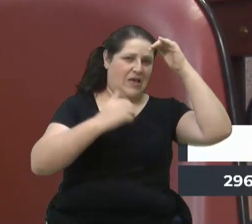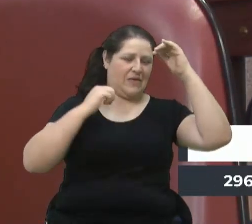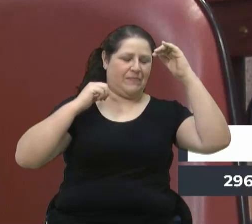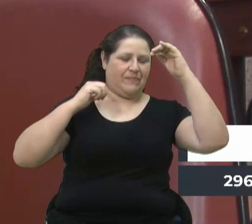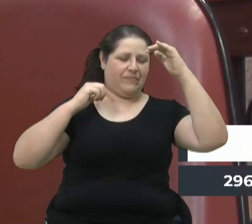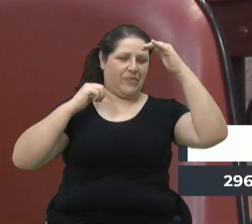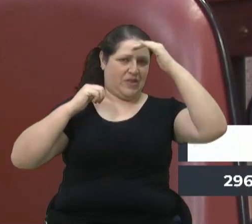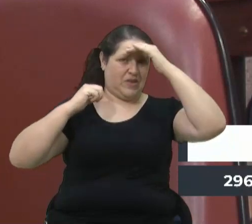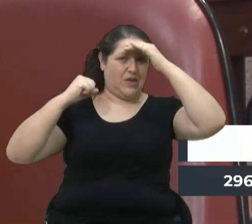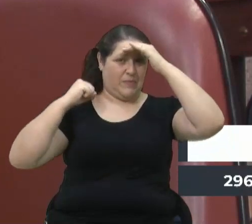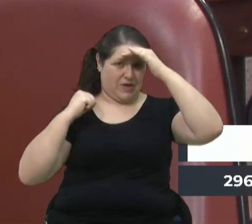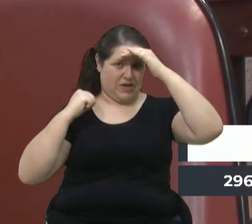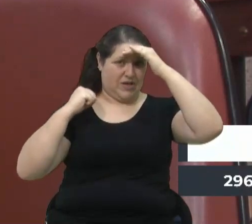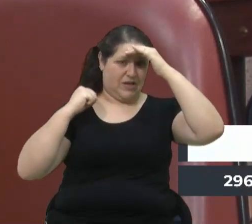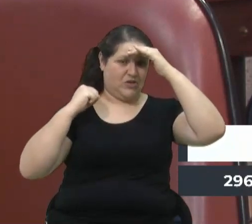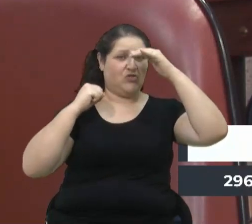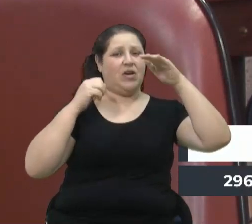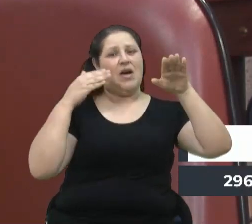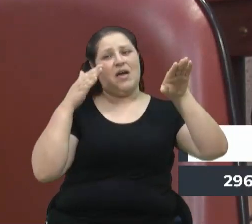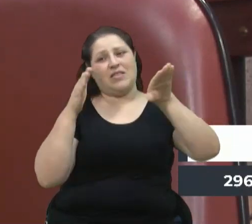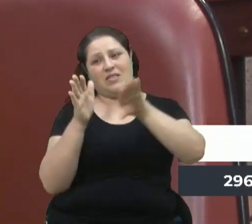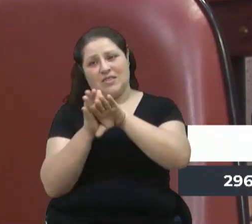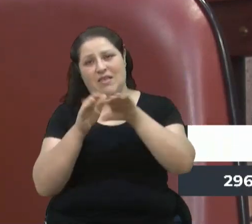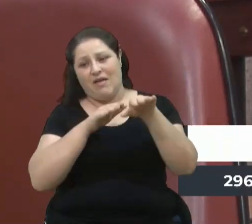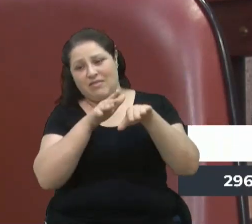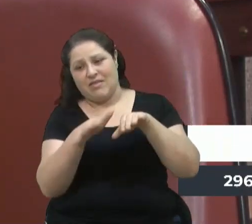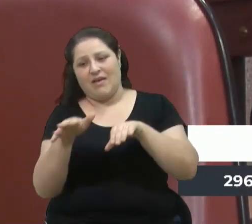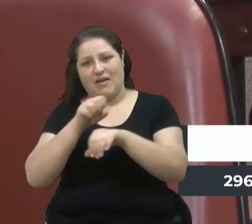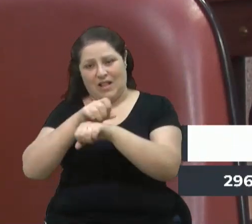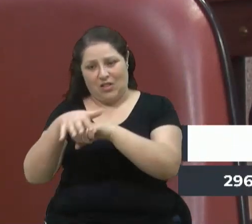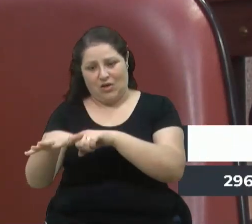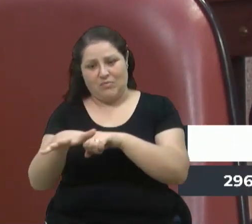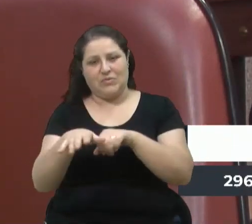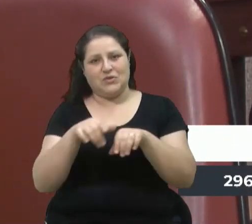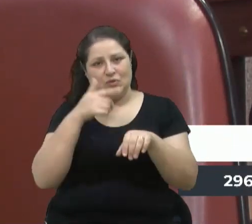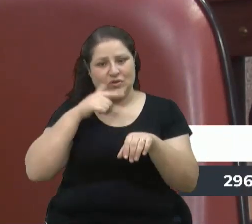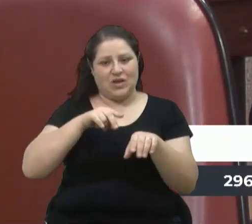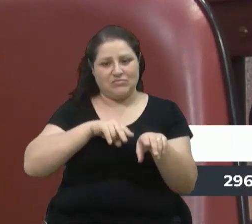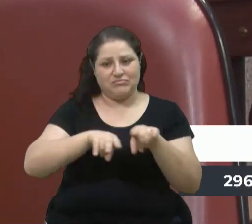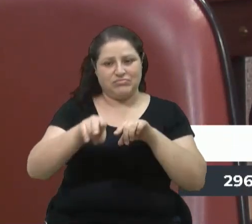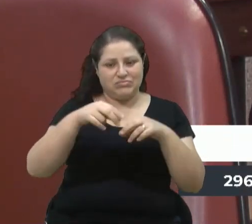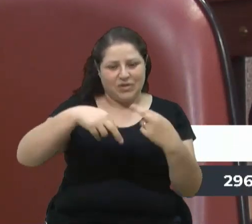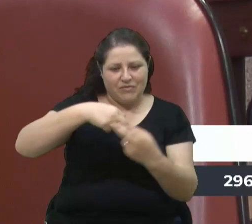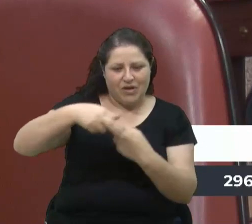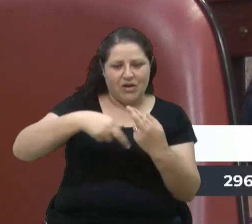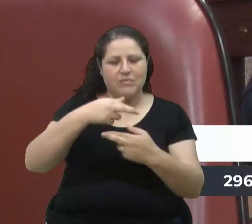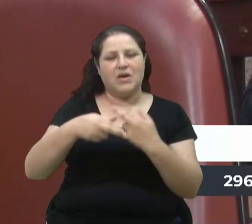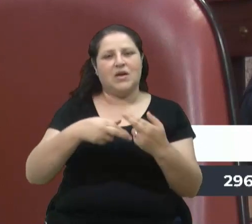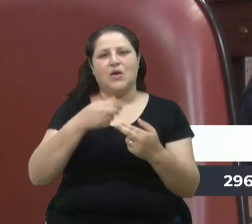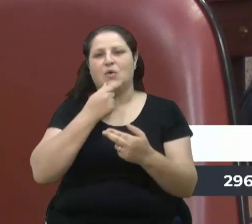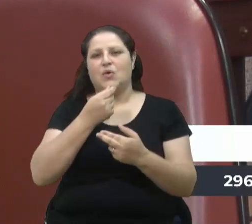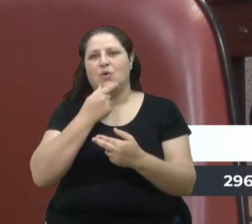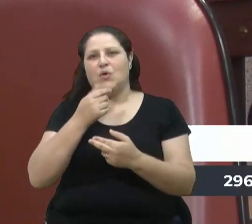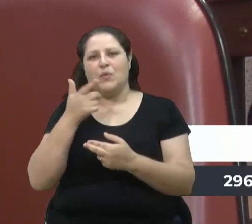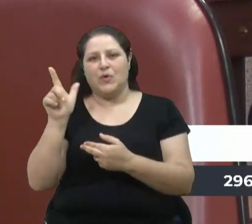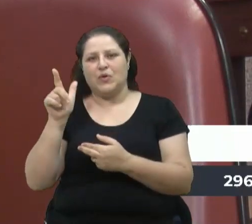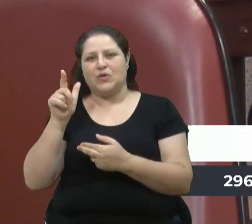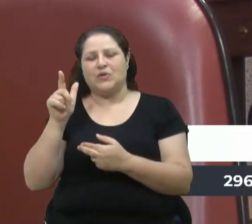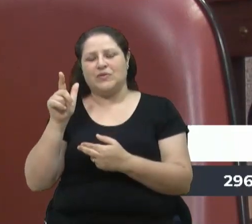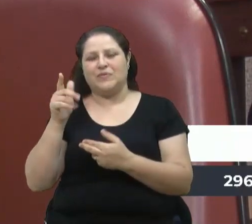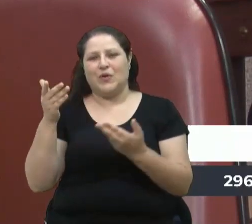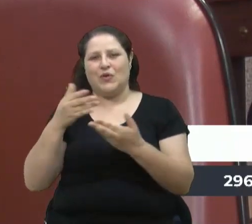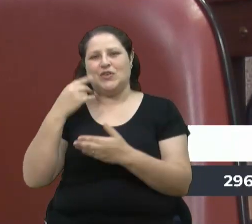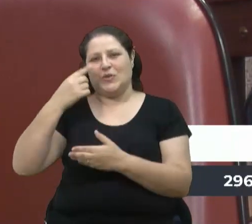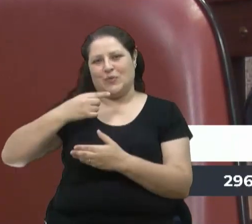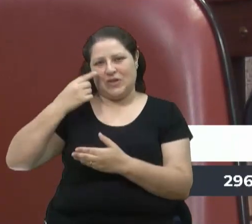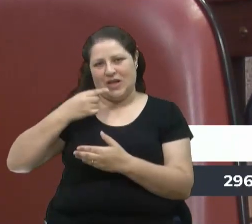do vereador, ou então deputado, na ocasião, Mauro Pereira. Então, temos que fazer justiça aqui de novo, ele lá lutando para conseguir isso aí. Então,